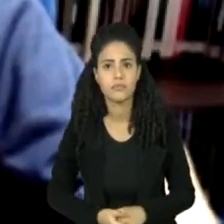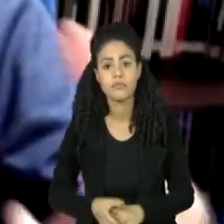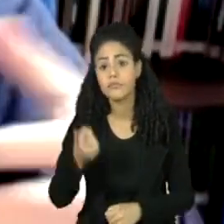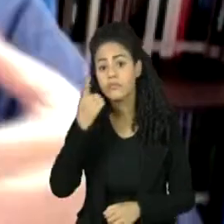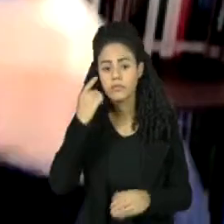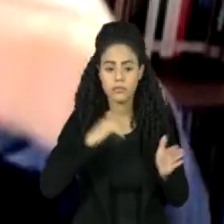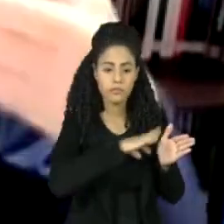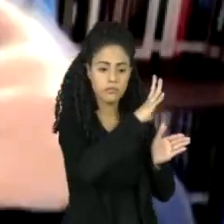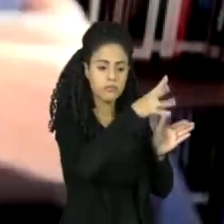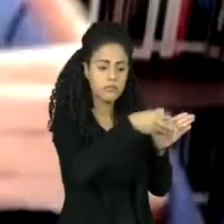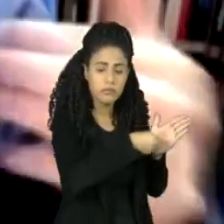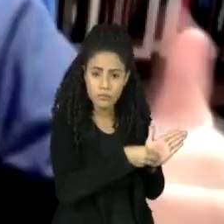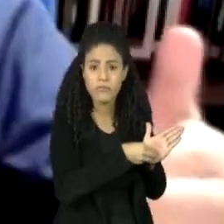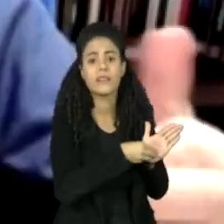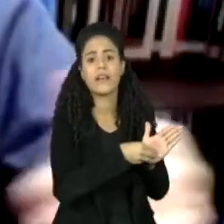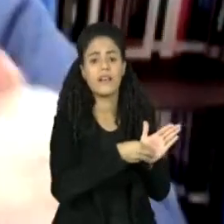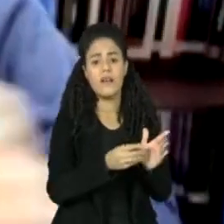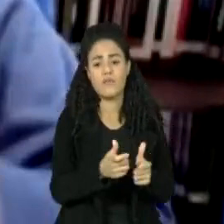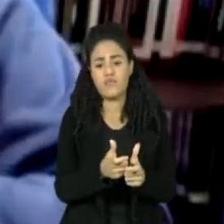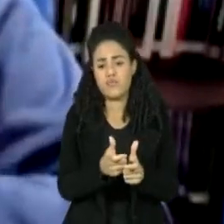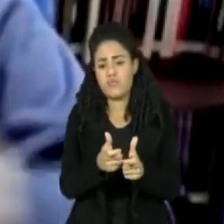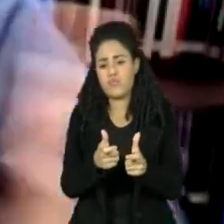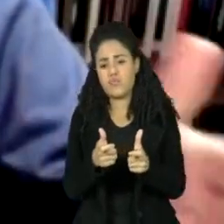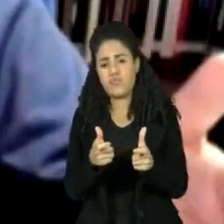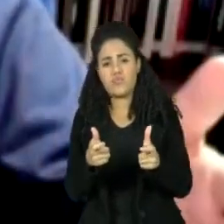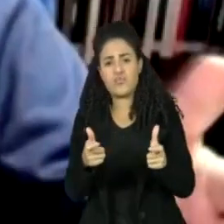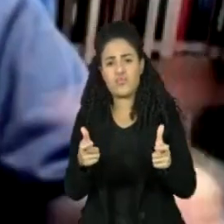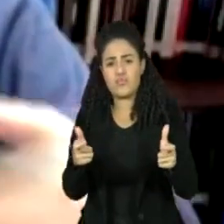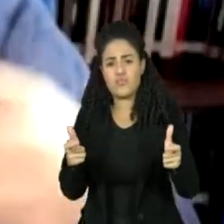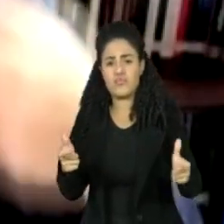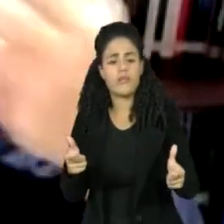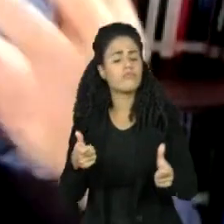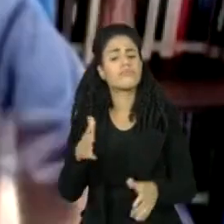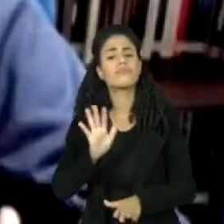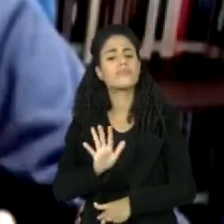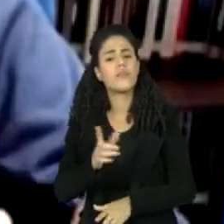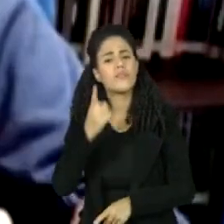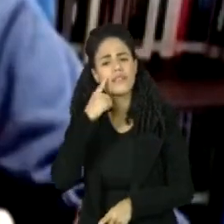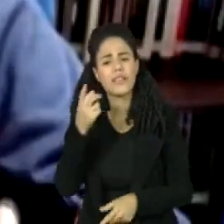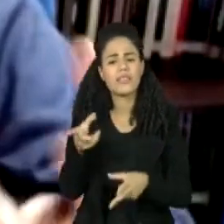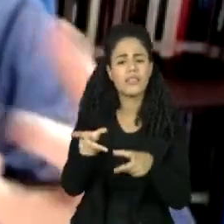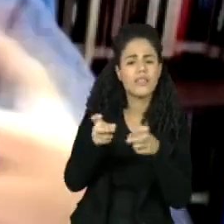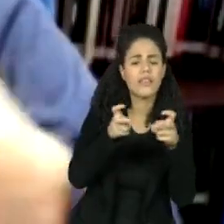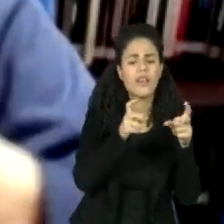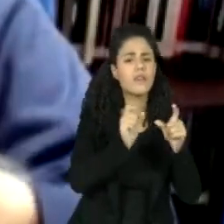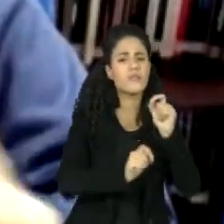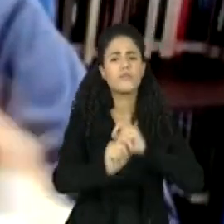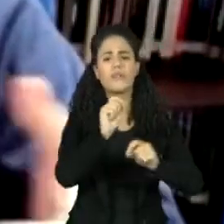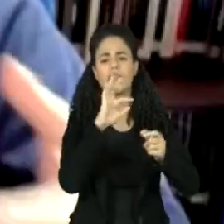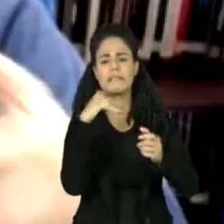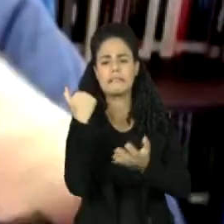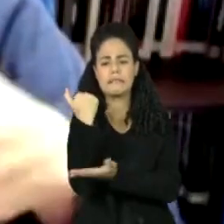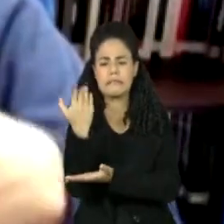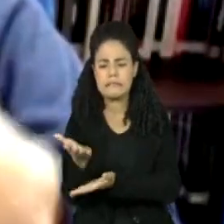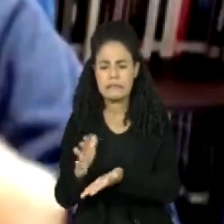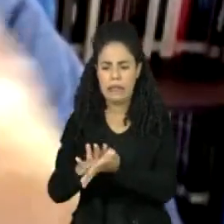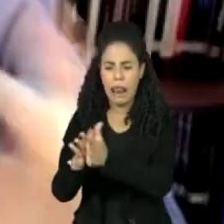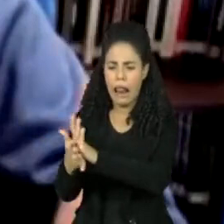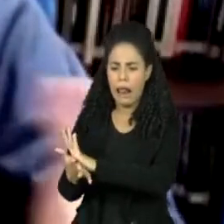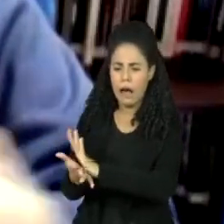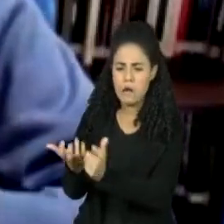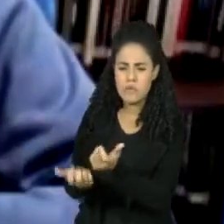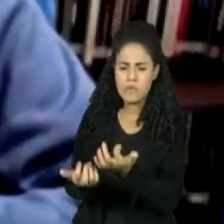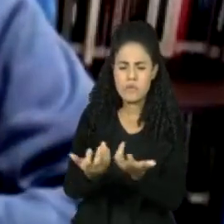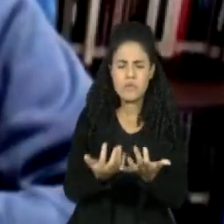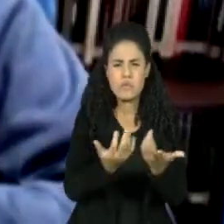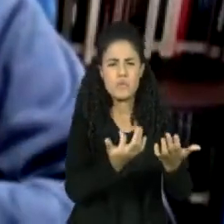amazônica é muito maior do que, por exemplo, do gado. Então é muito importante que também nós passemos